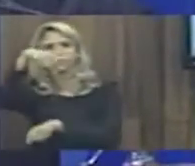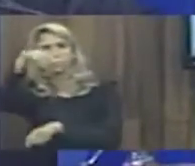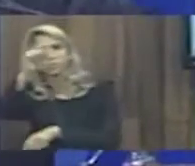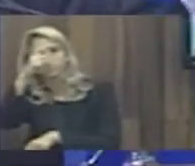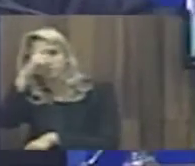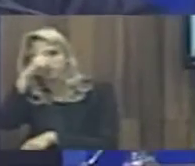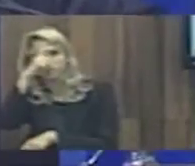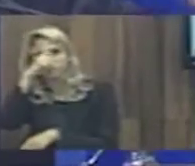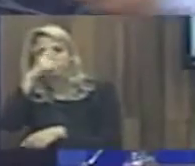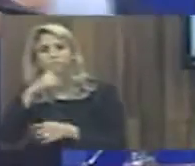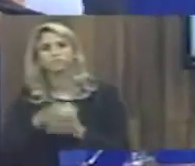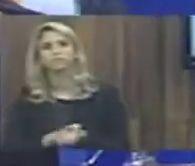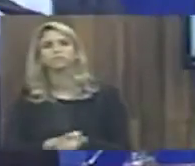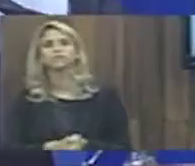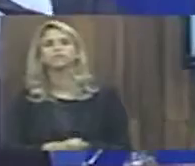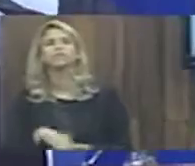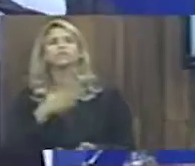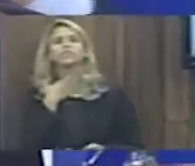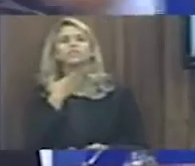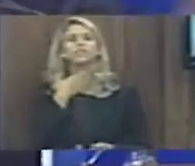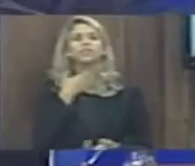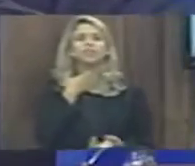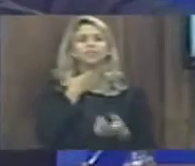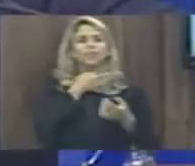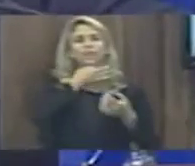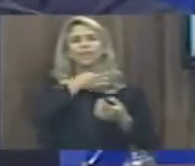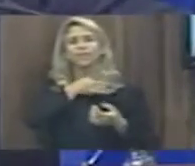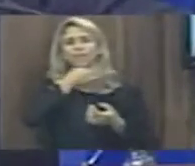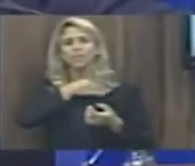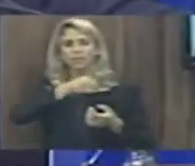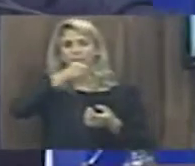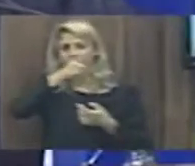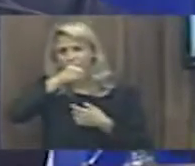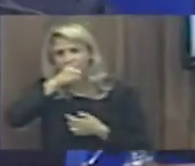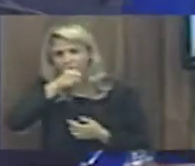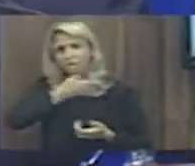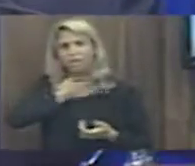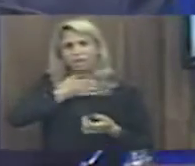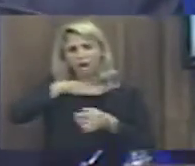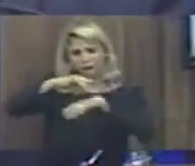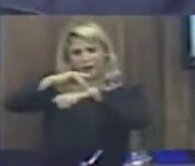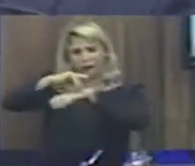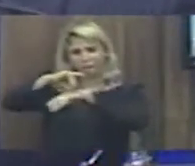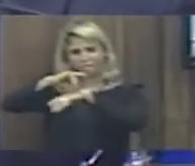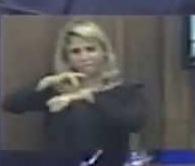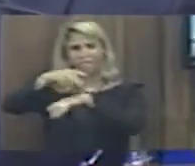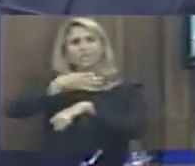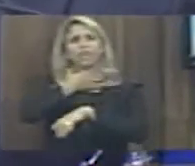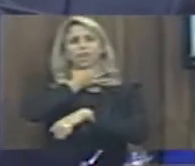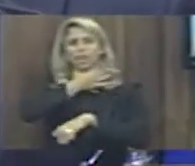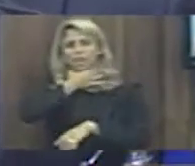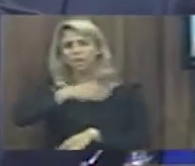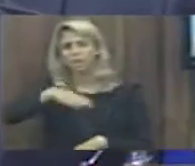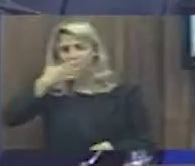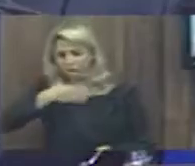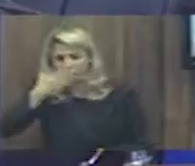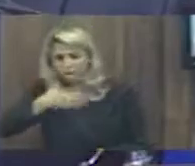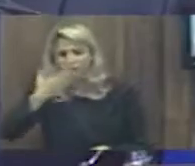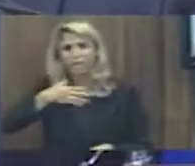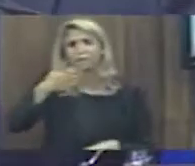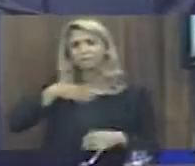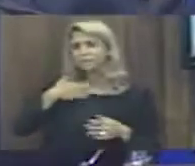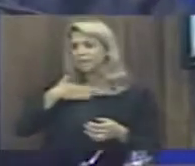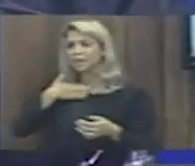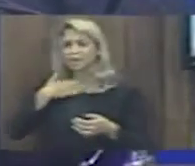chegou na UPA, engasgado com pedaço de carne na garganta, chegou lá, a gente não pode fazer nada pelo senhor,